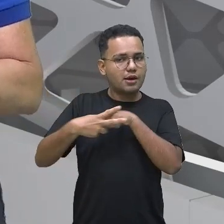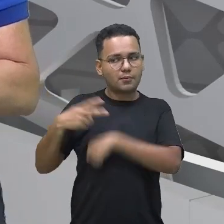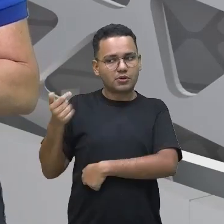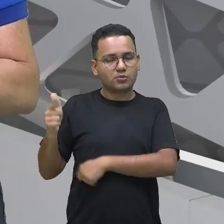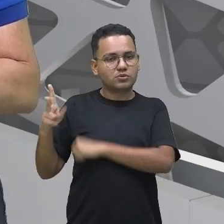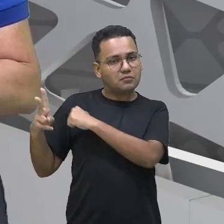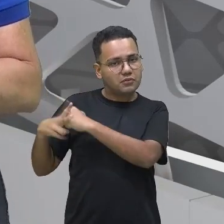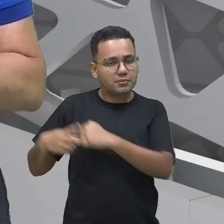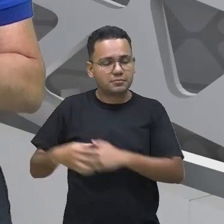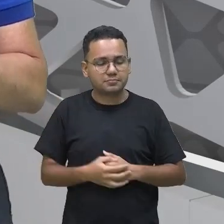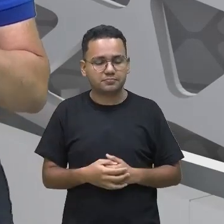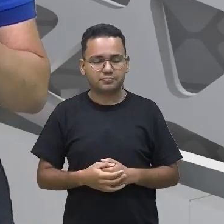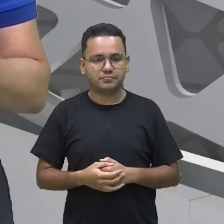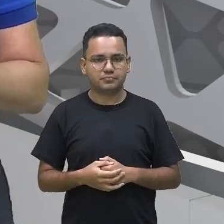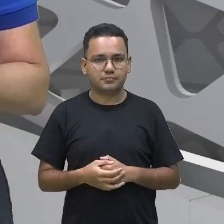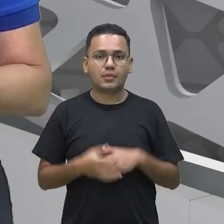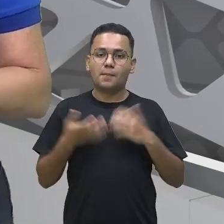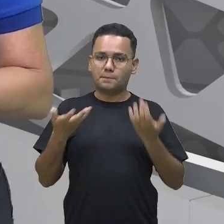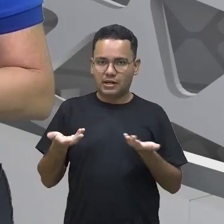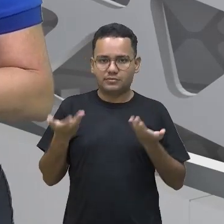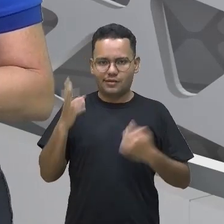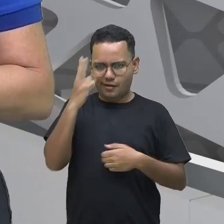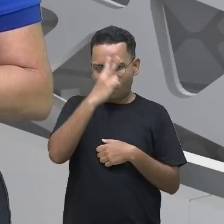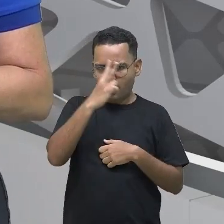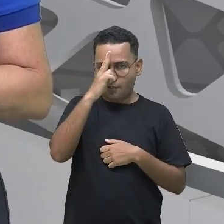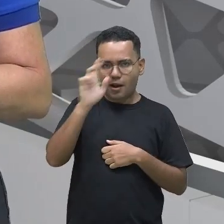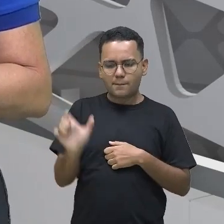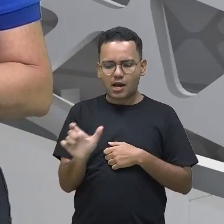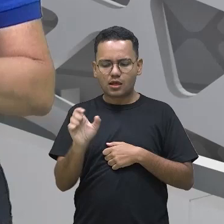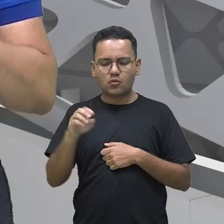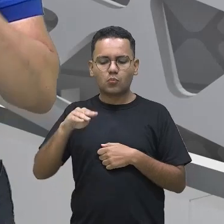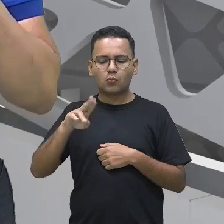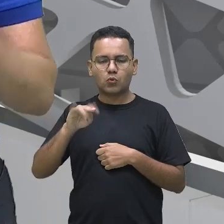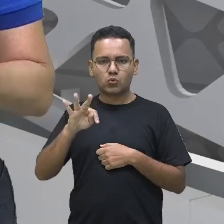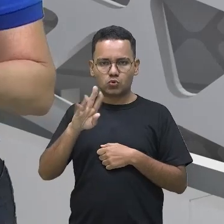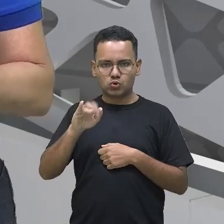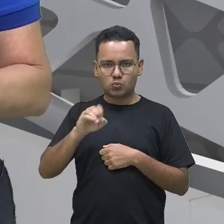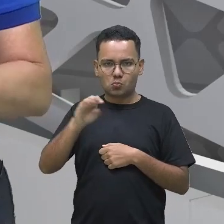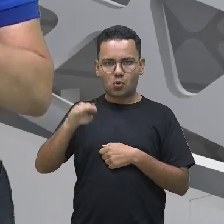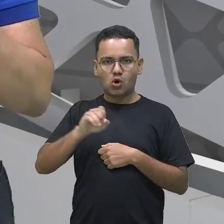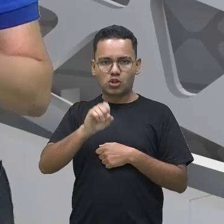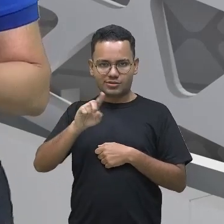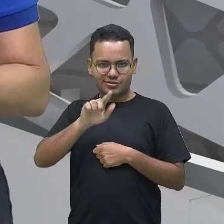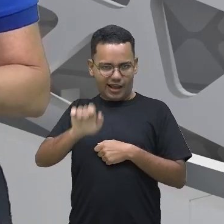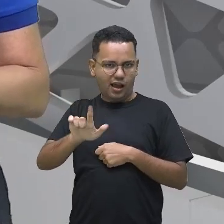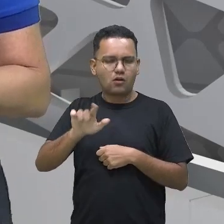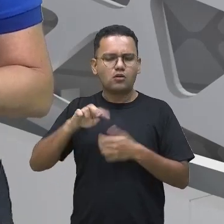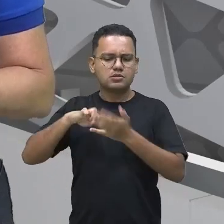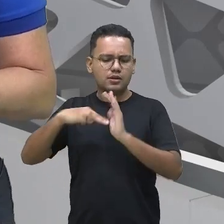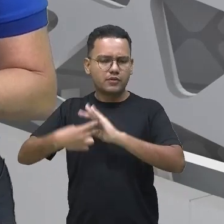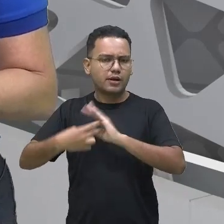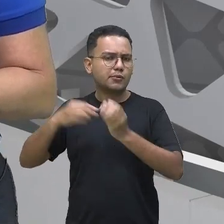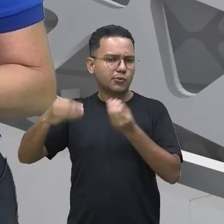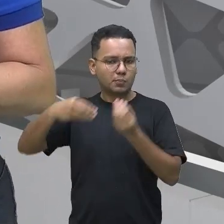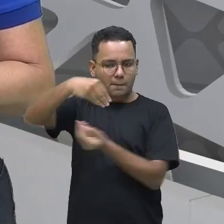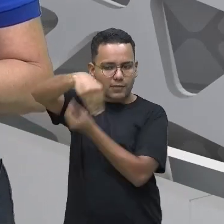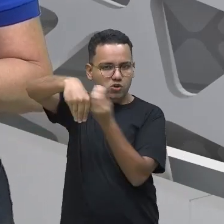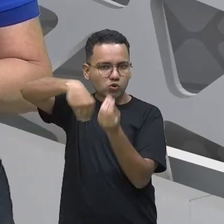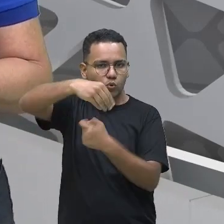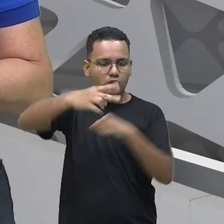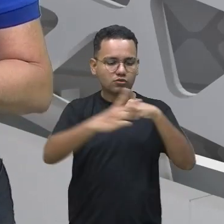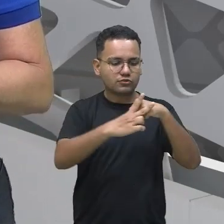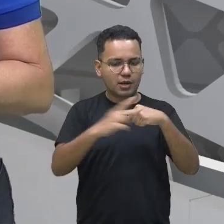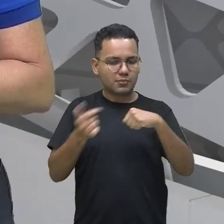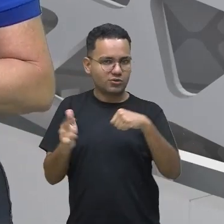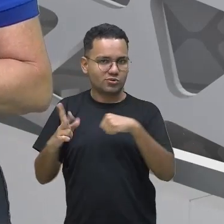textos multimodais, eles procuram, né? Fazer esse tipo de texto, construir esse tipo de texto